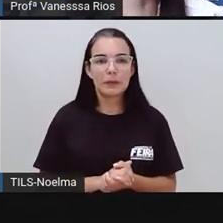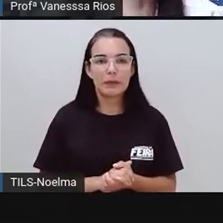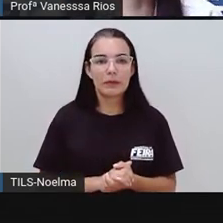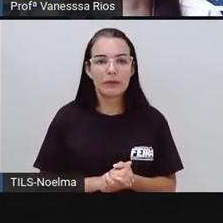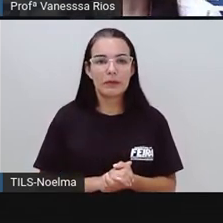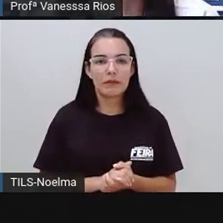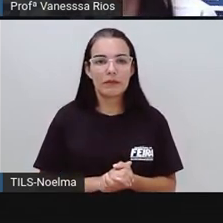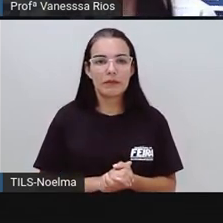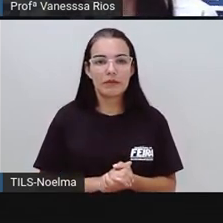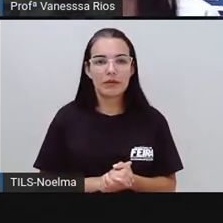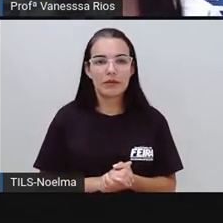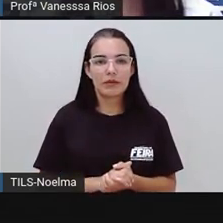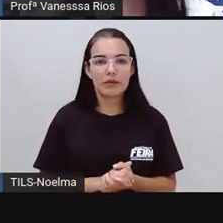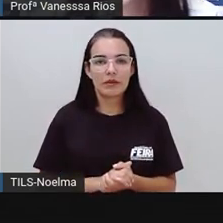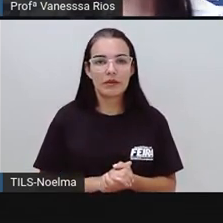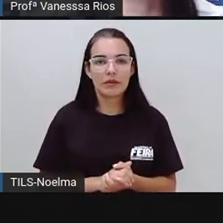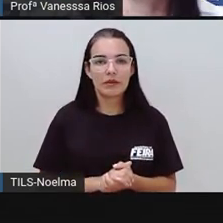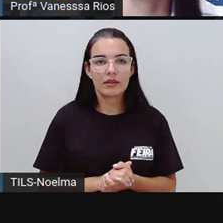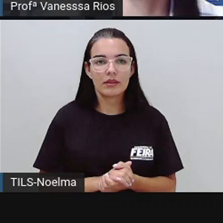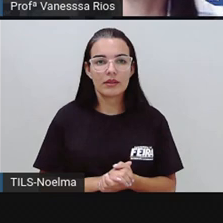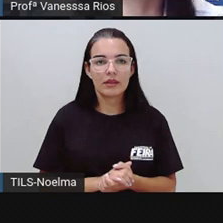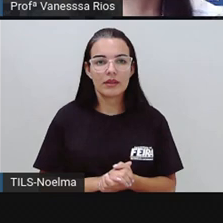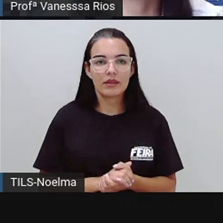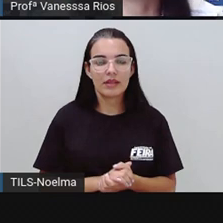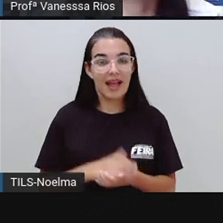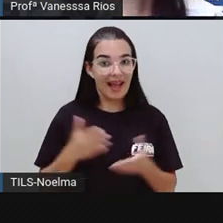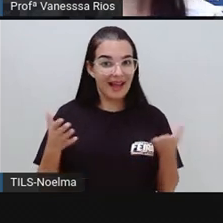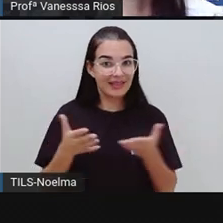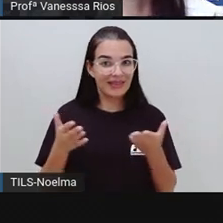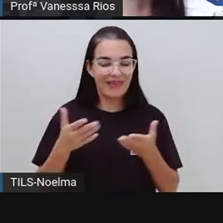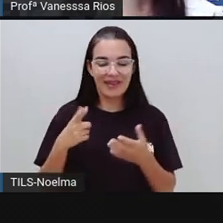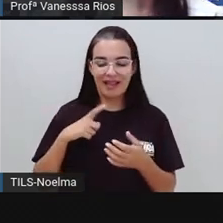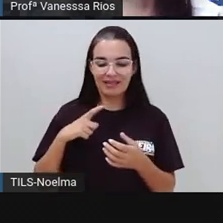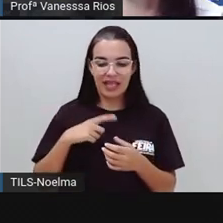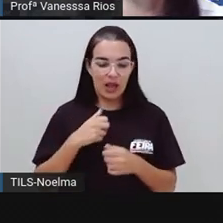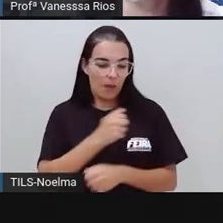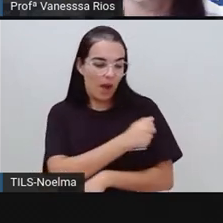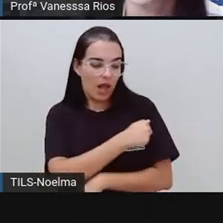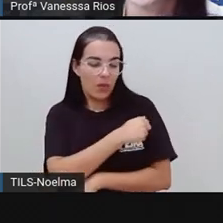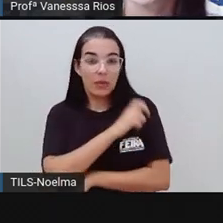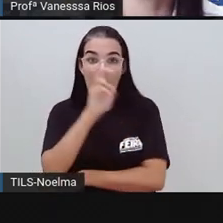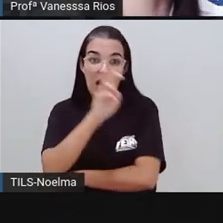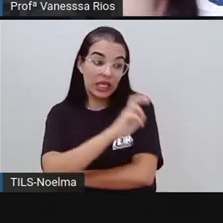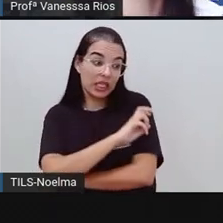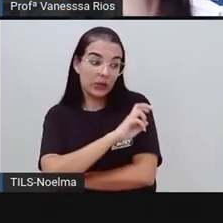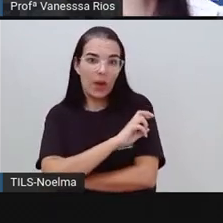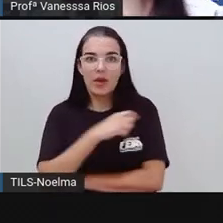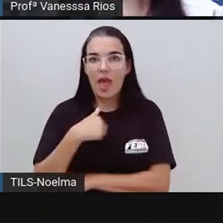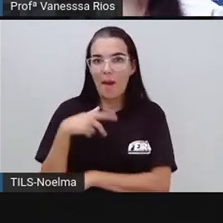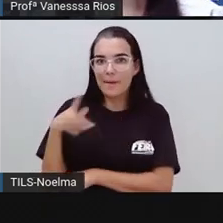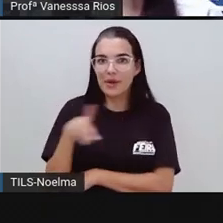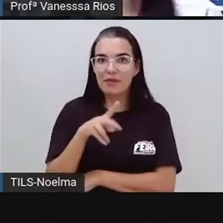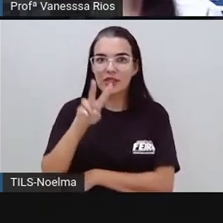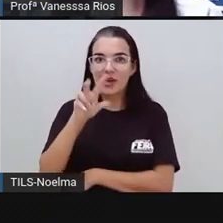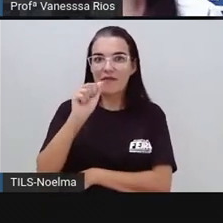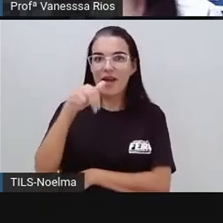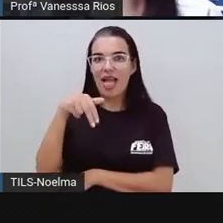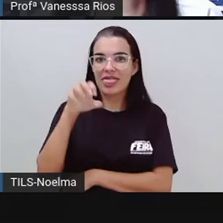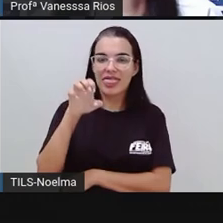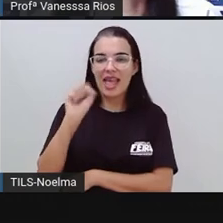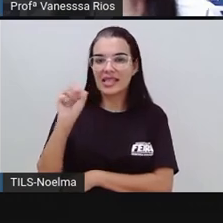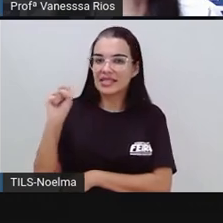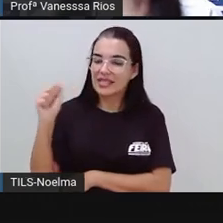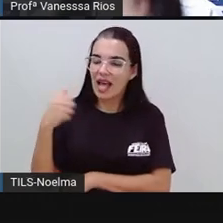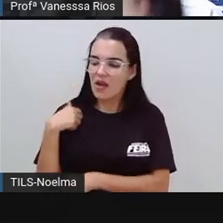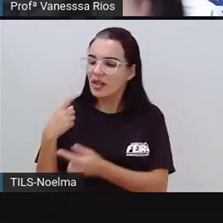Estamos aqui com um aluno, um aluno aí do quinto ano e eu sou a professora Vanessa e estou para entrevistar aqui esse